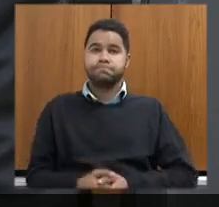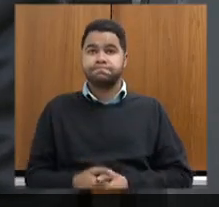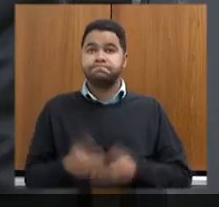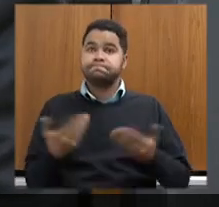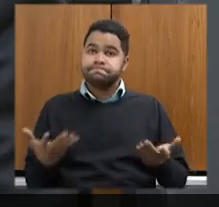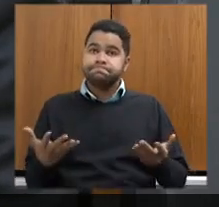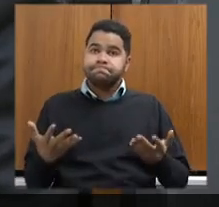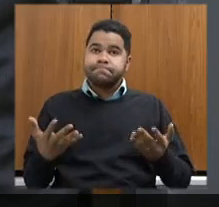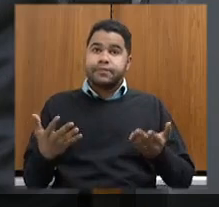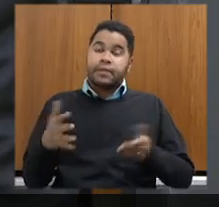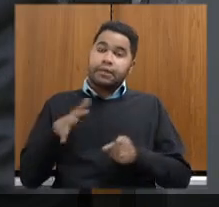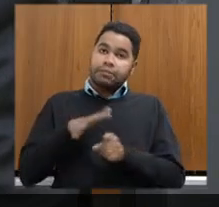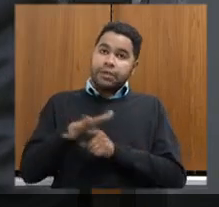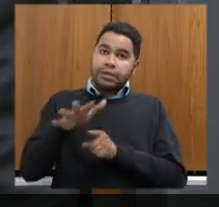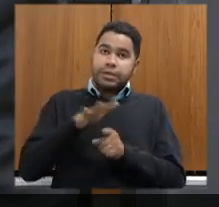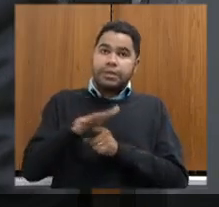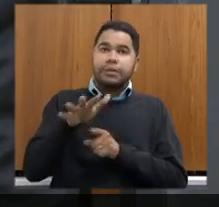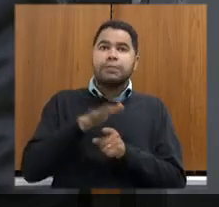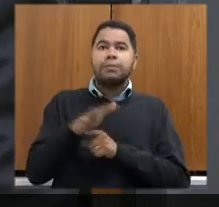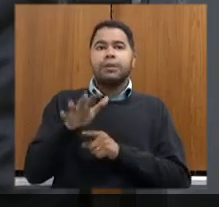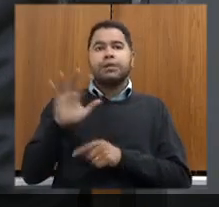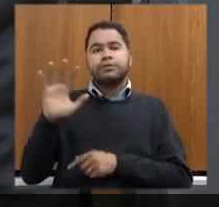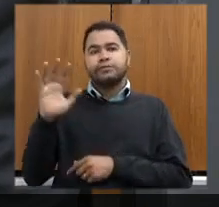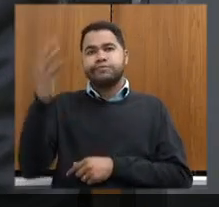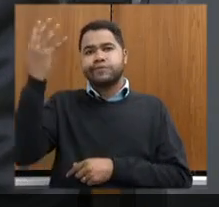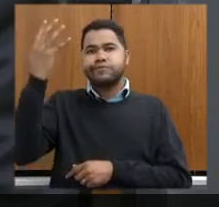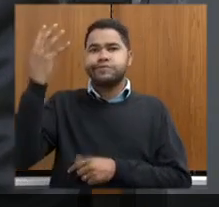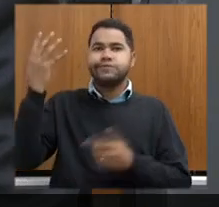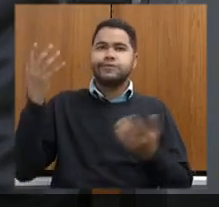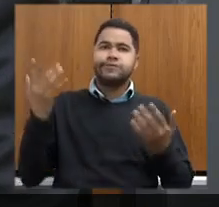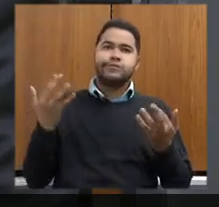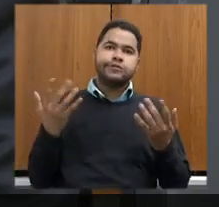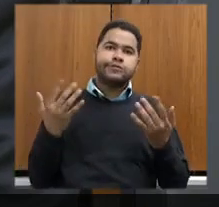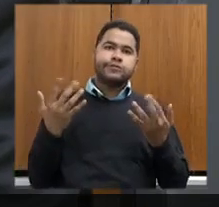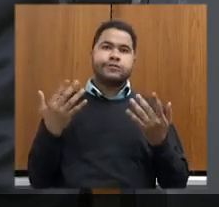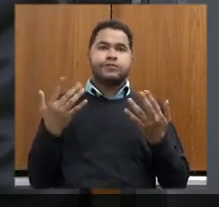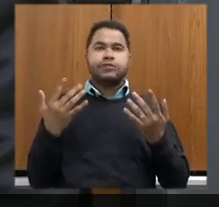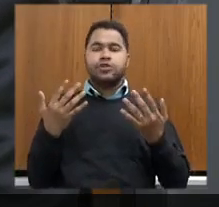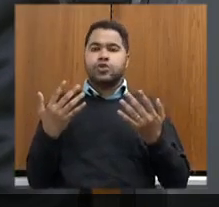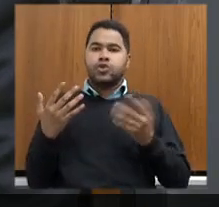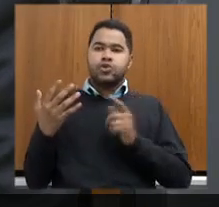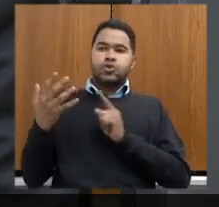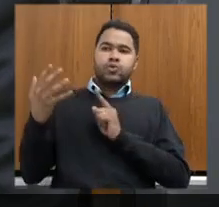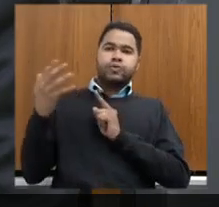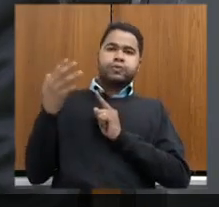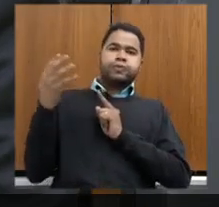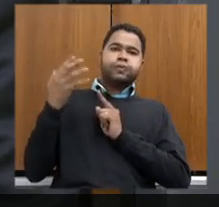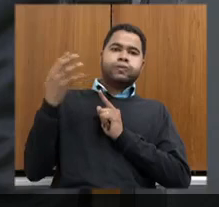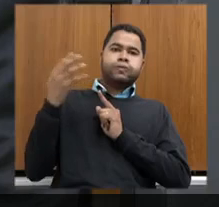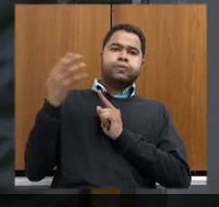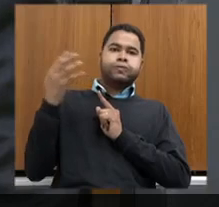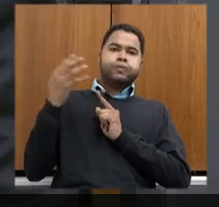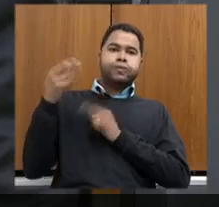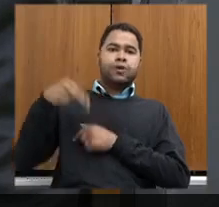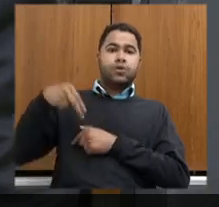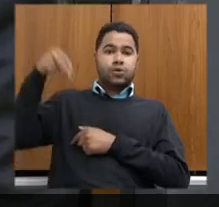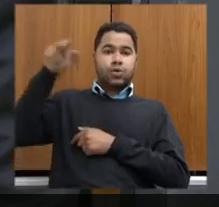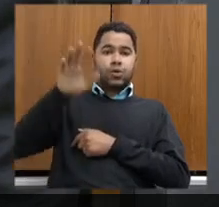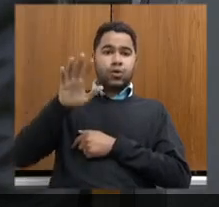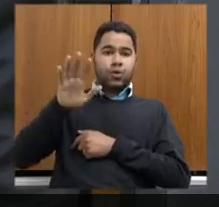é realmente uma demanda que causa muita apreensão para os norte-mineiros,